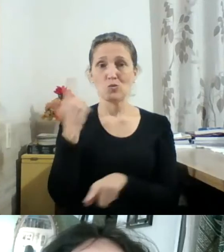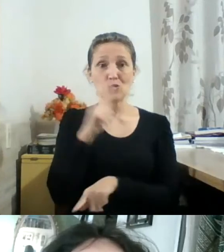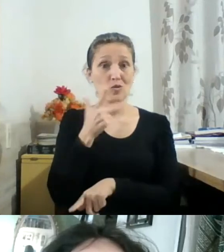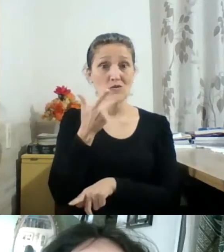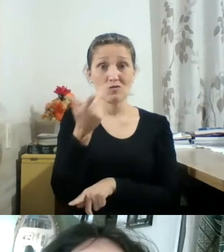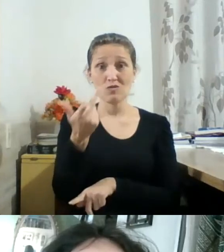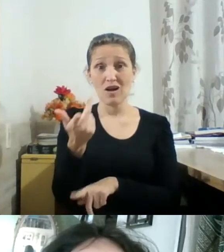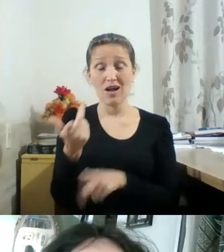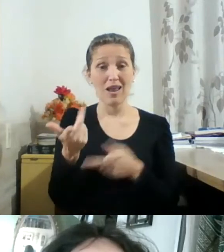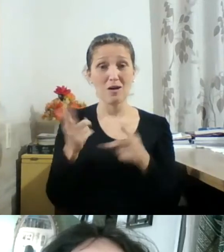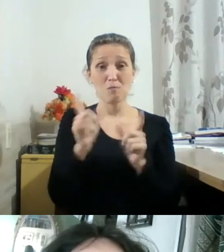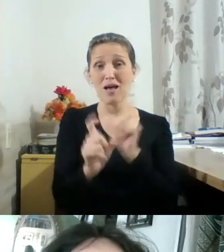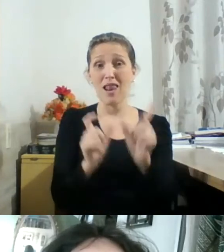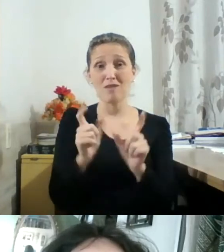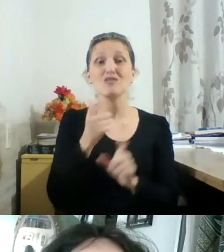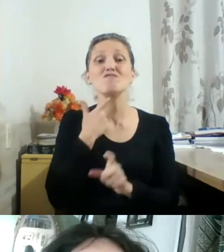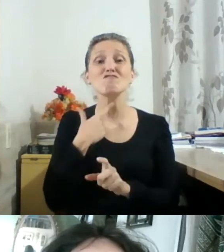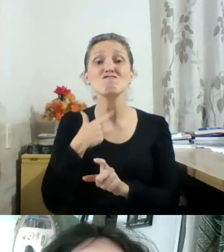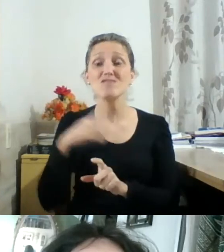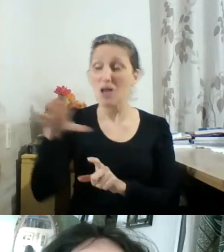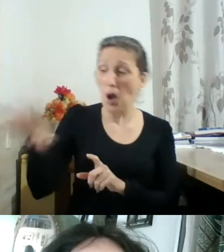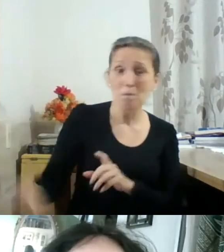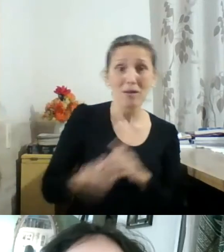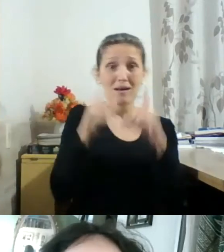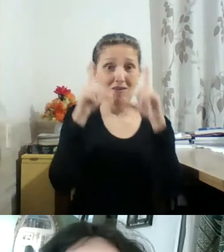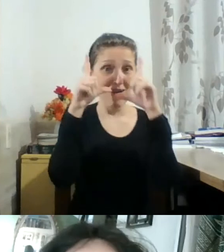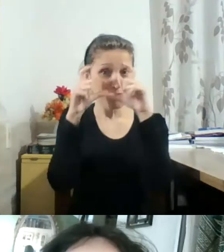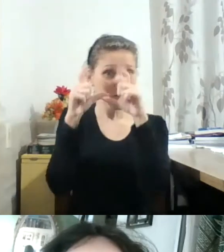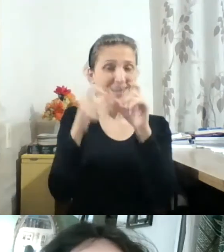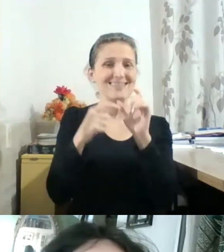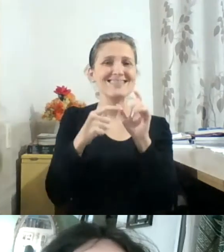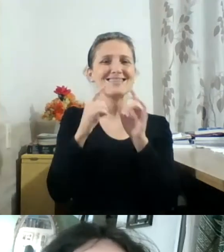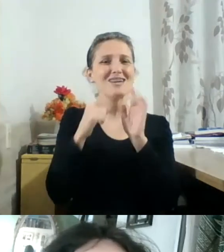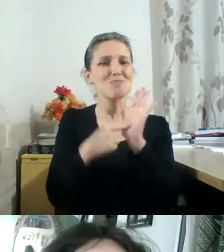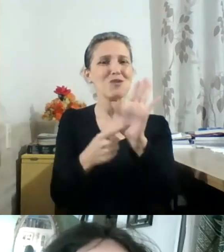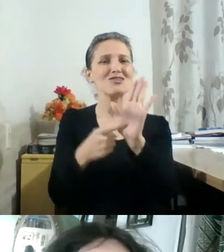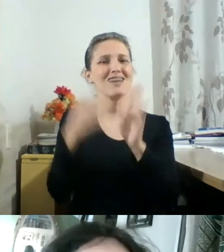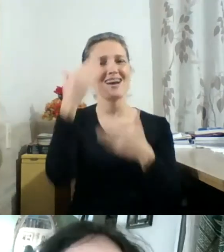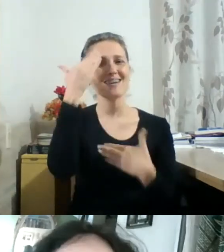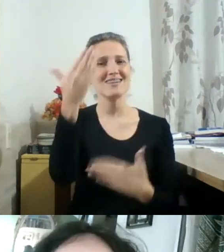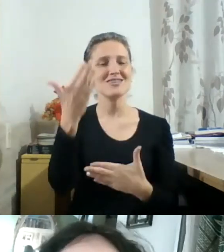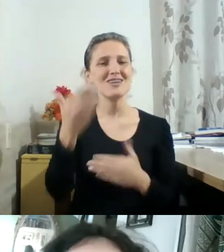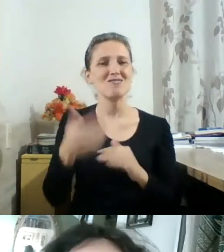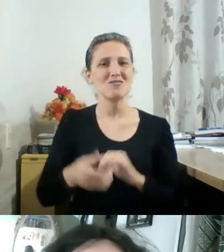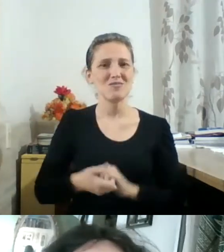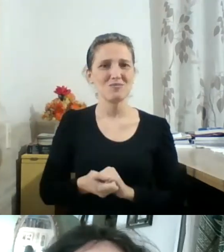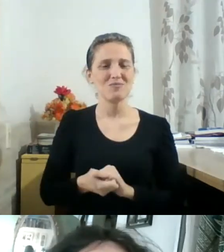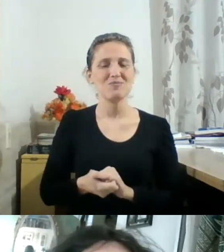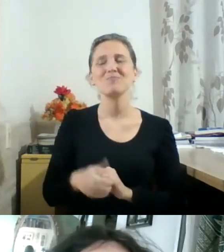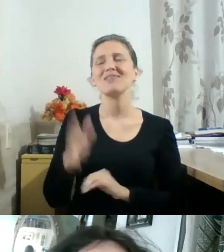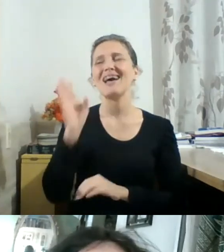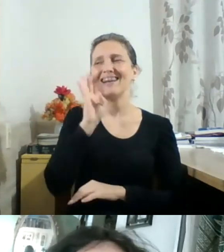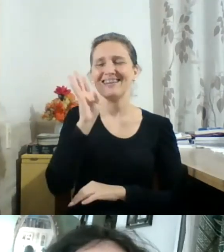pegar a minha câmera e fotografar para tentar expressar essa gratidão que eu tenho. Que lindo. Muito obrigada, Eduardo.